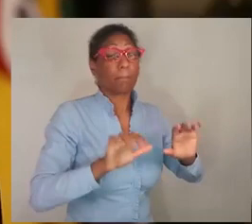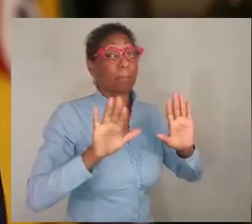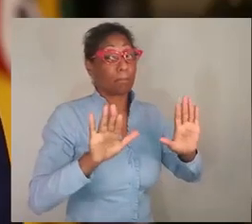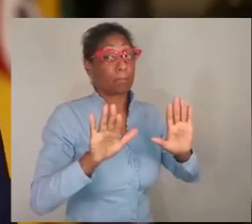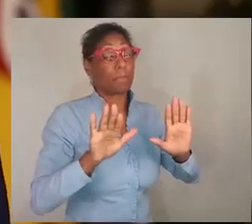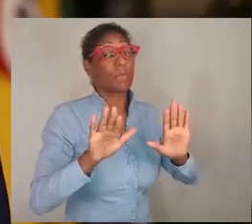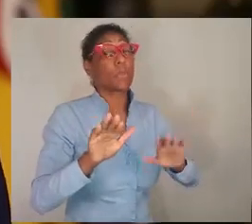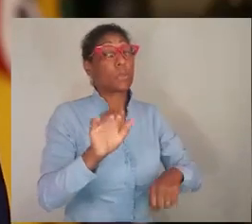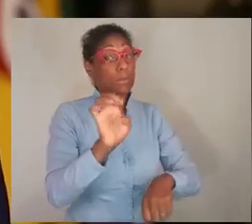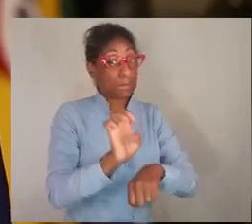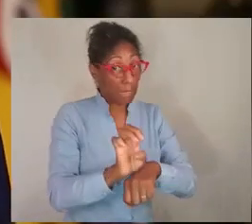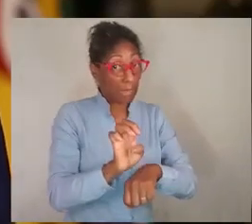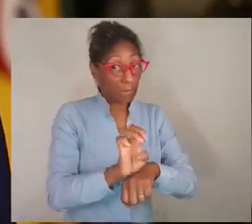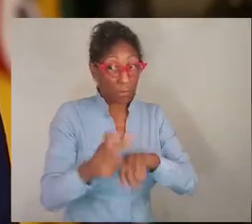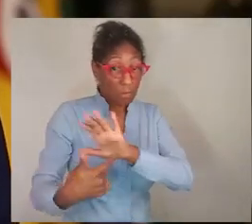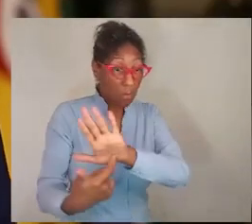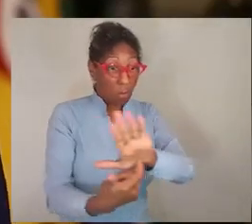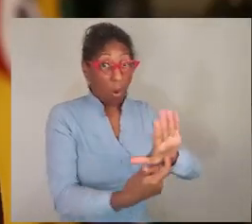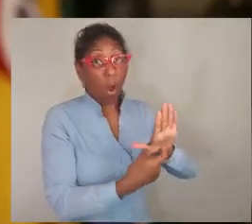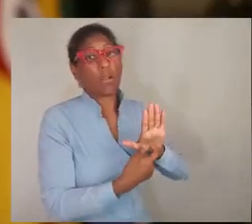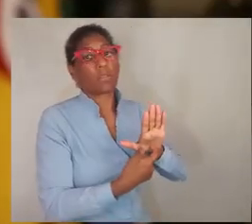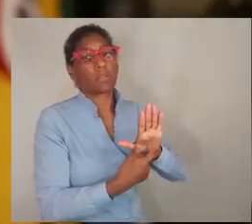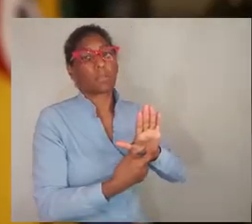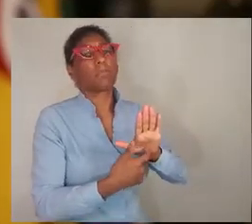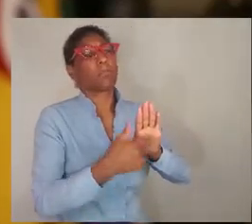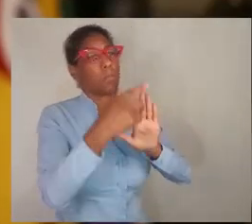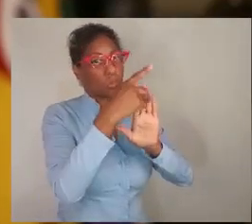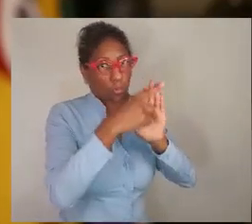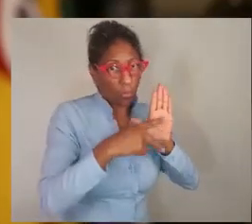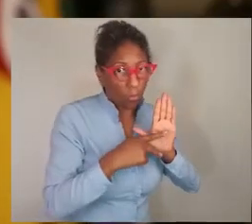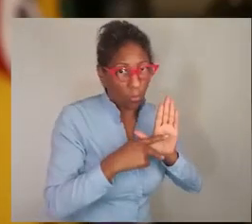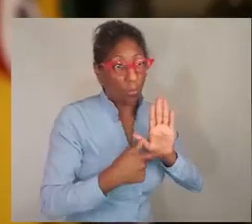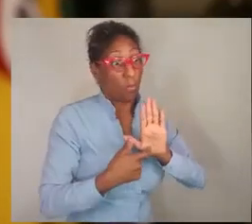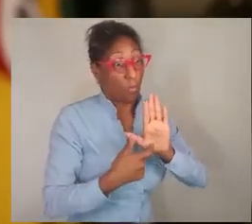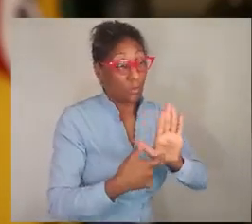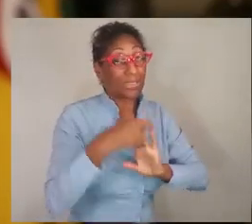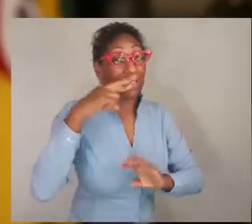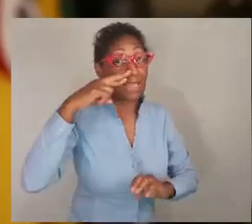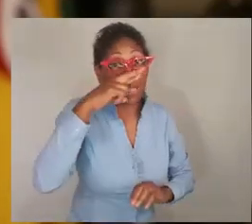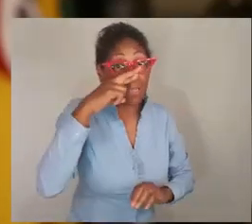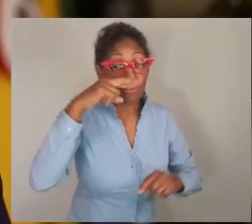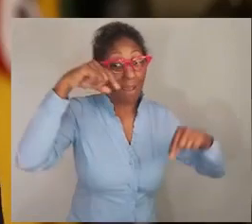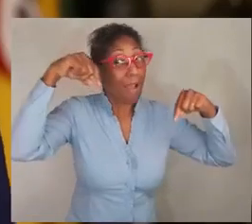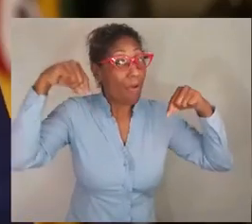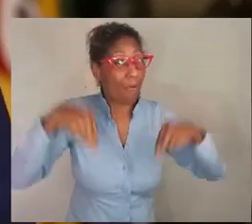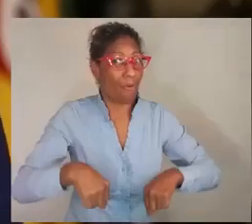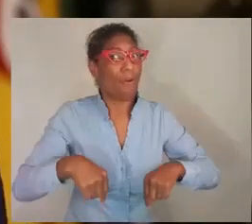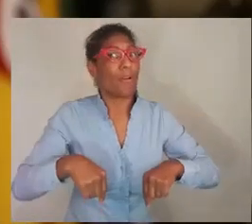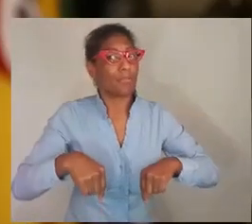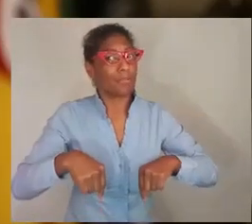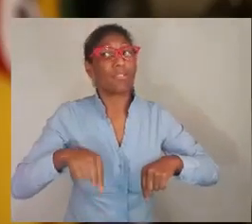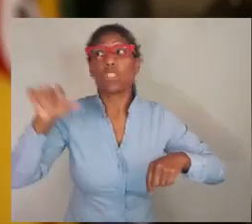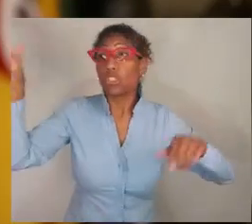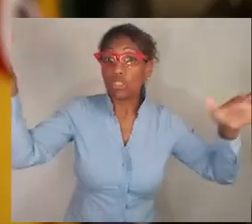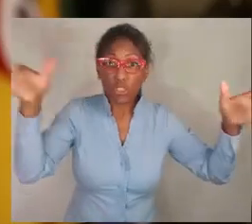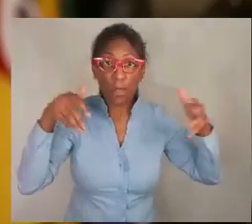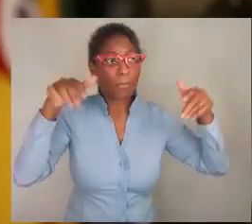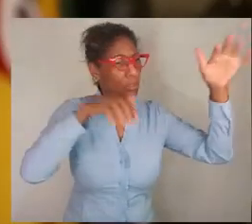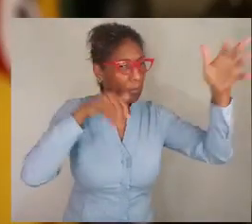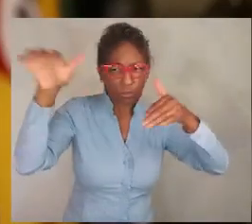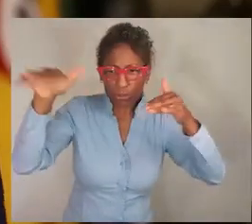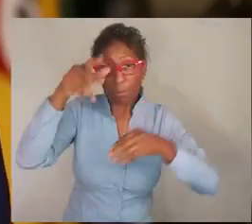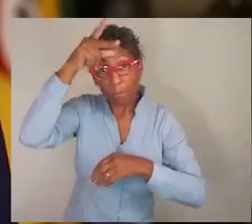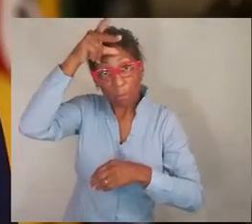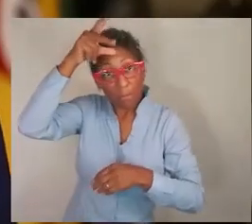O Estado dá o alerta, apresenta os protocolos proporcionais ao risco que se está observando e